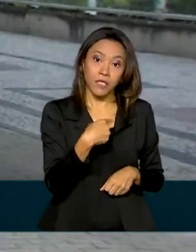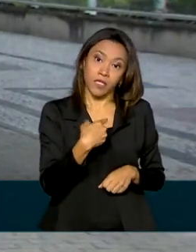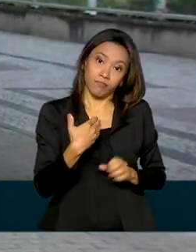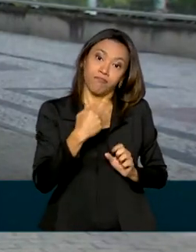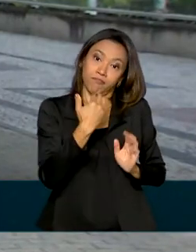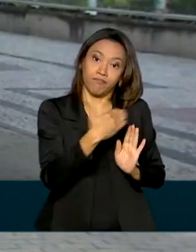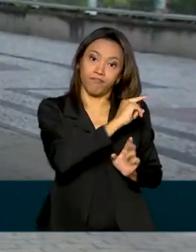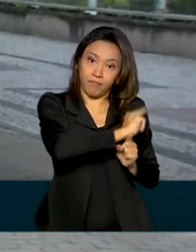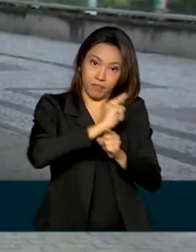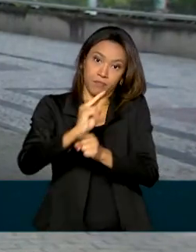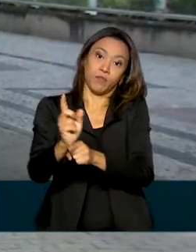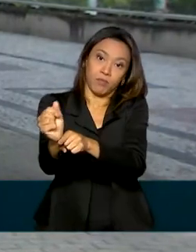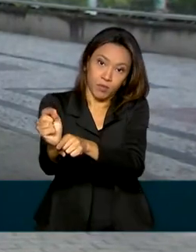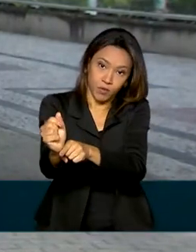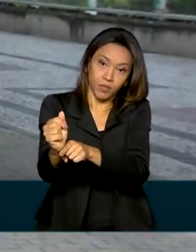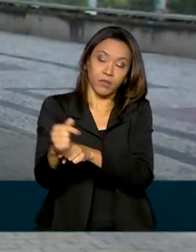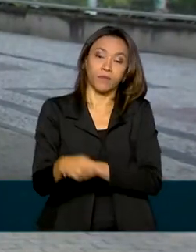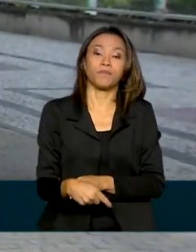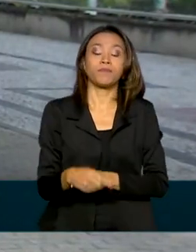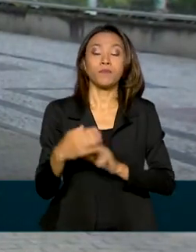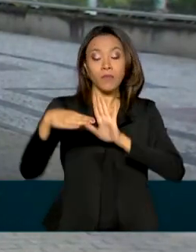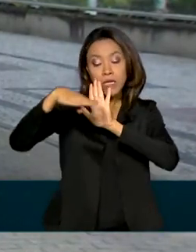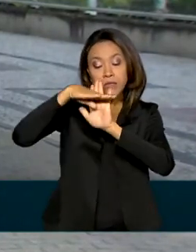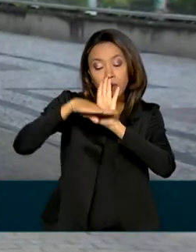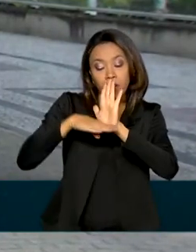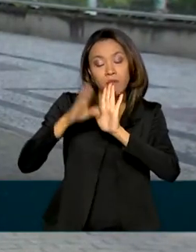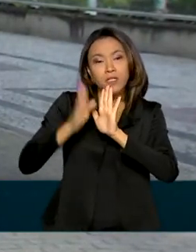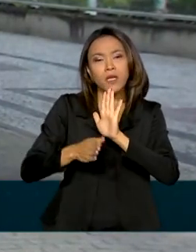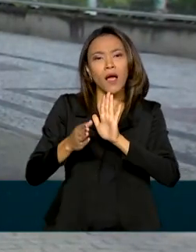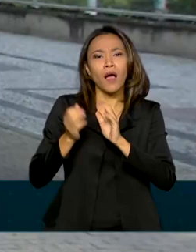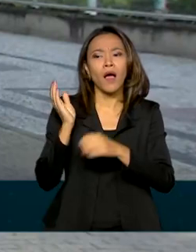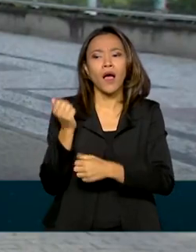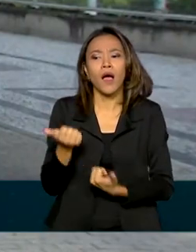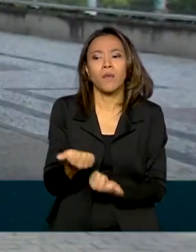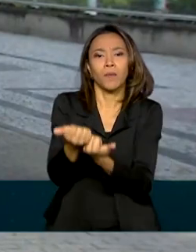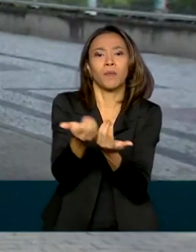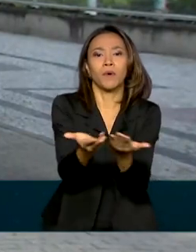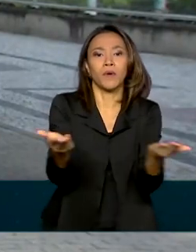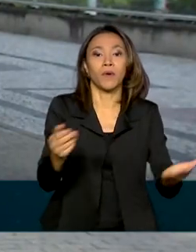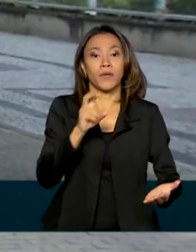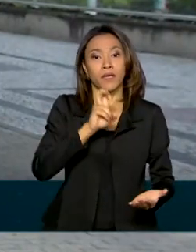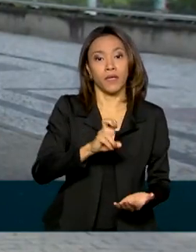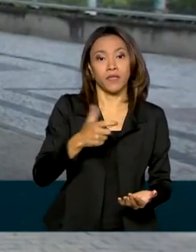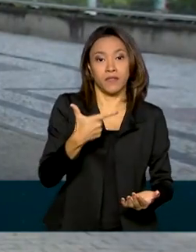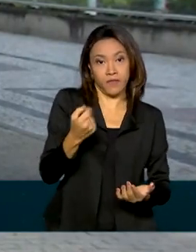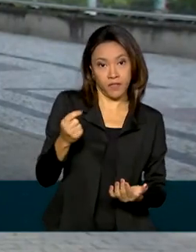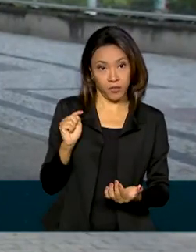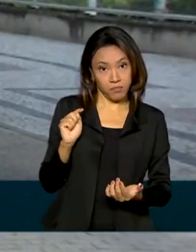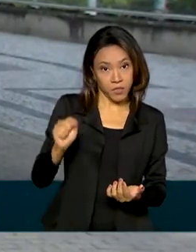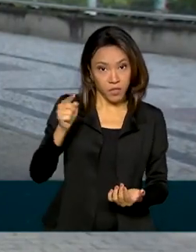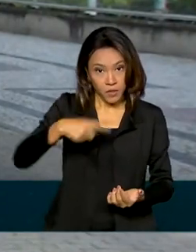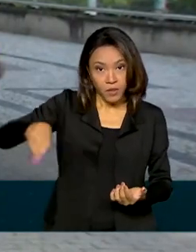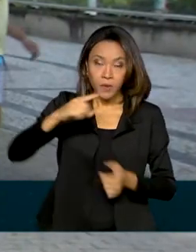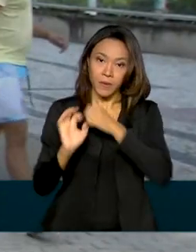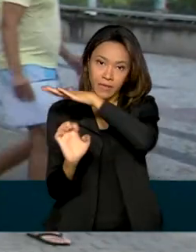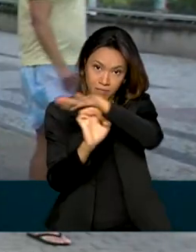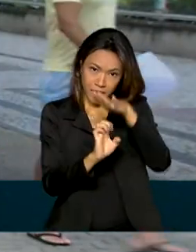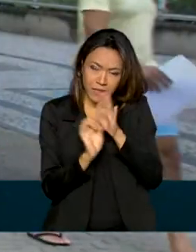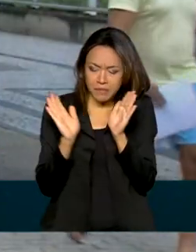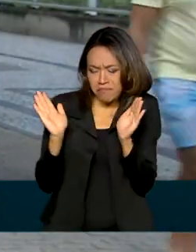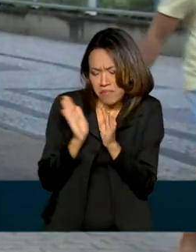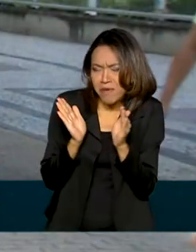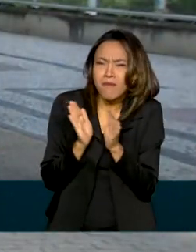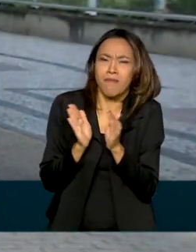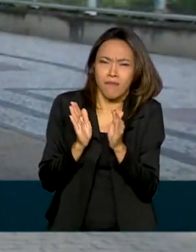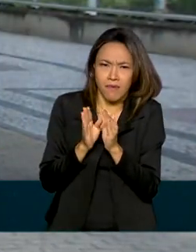você disse, Daniela, o programa já beneficiou 520 mil micro e pequenas empresas, empresas de pequeno porte. O